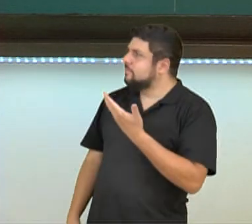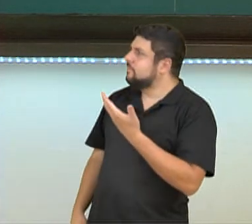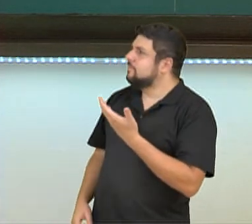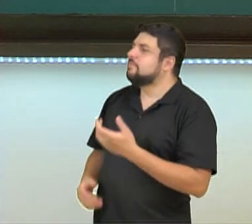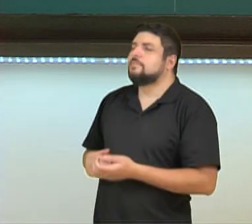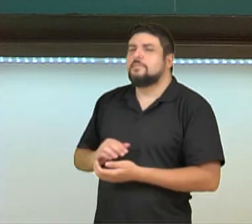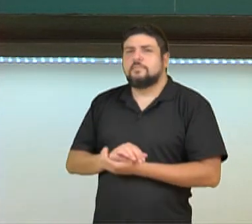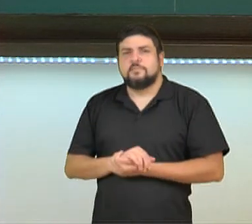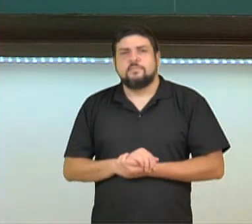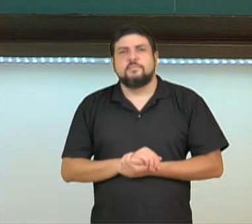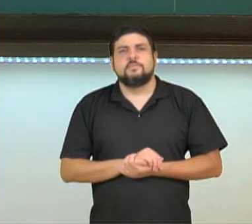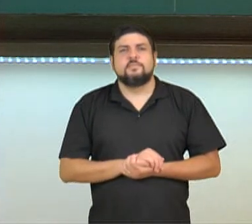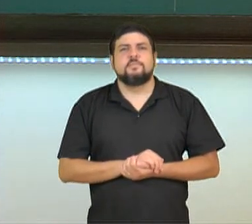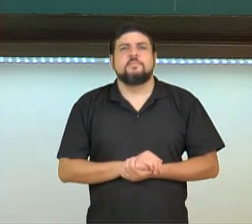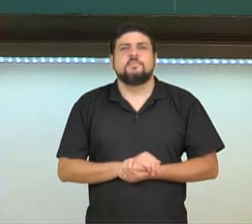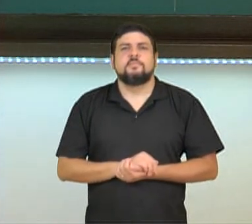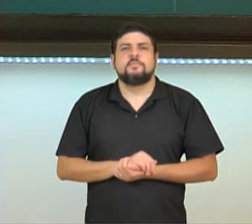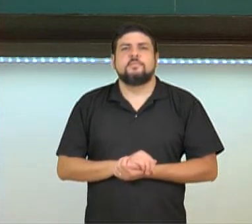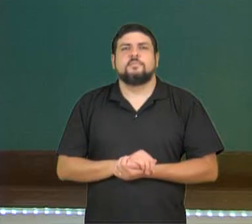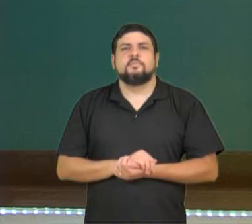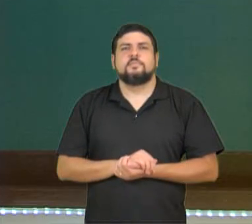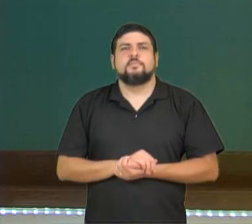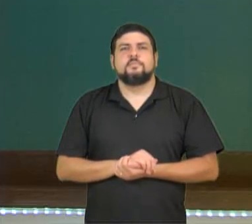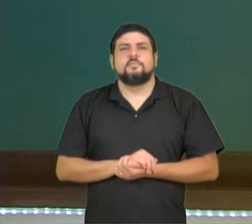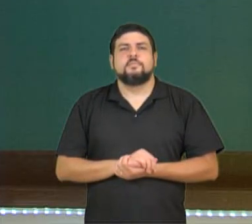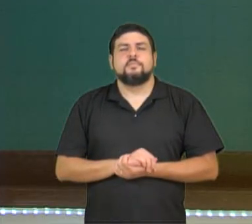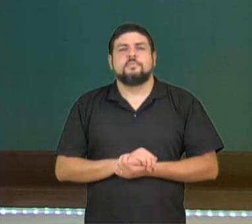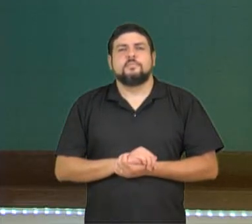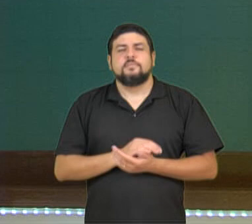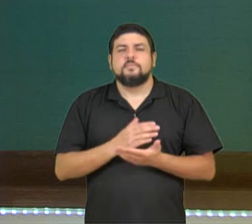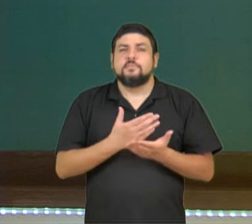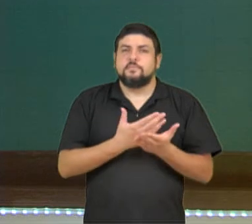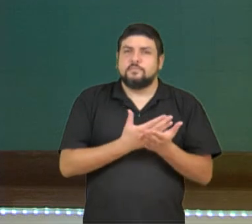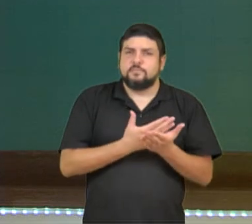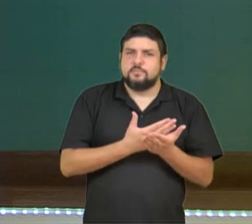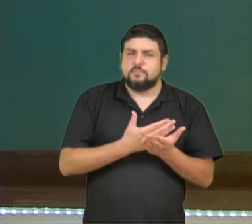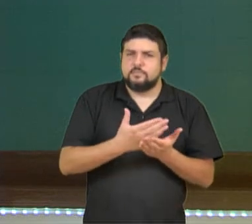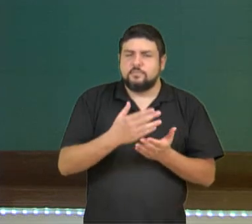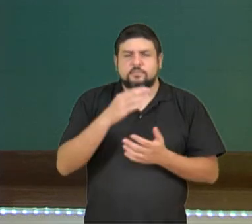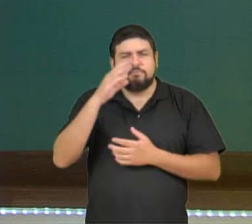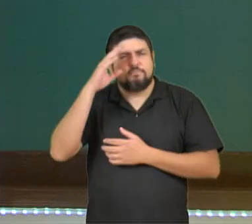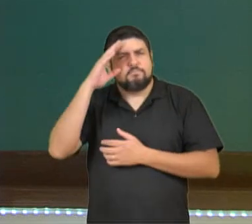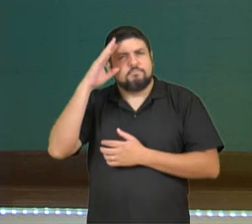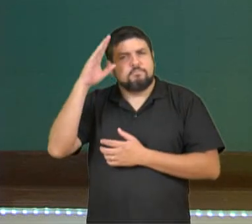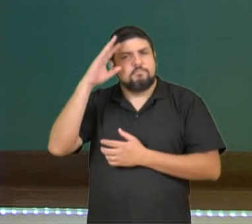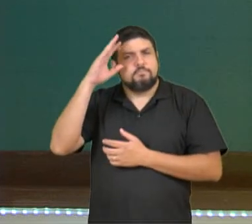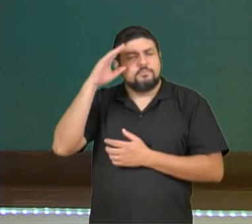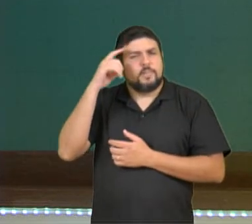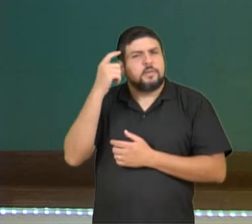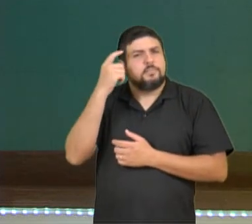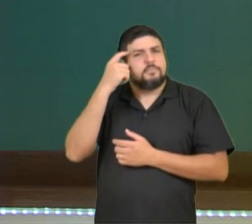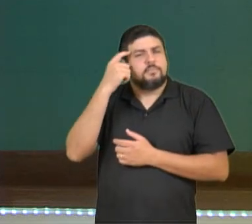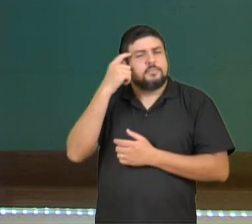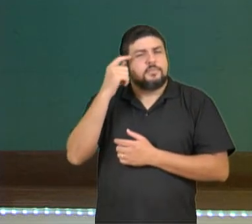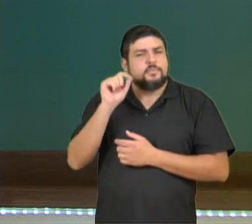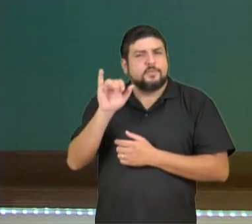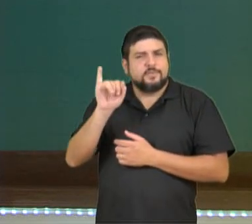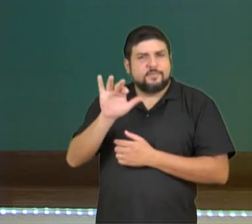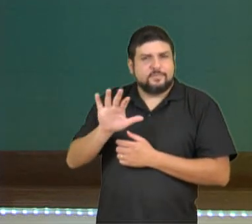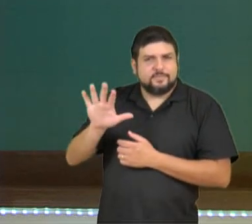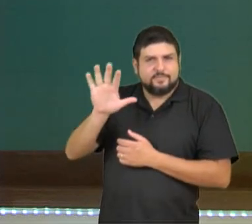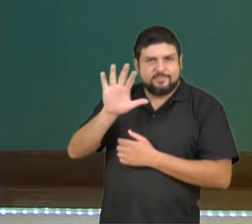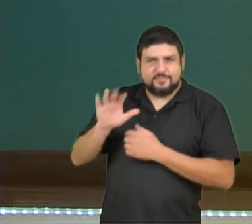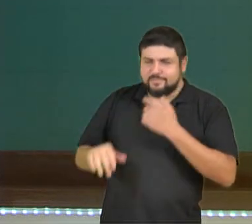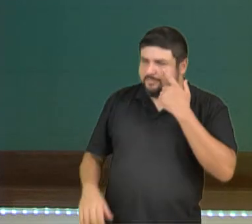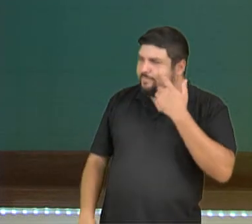linfático e vamos começar então pensando um pouquinho, refletindo sobre esta imagem.